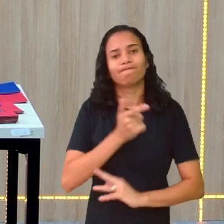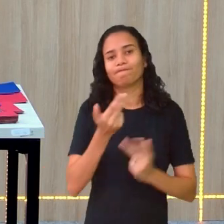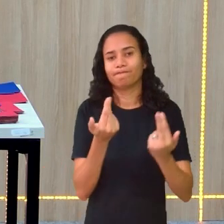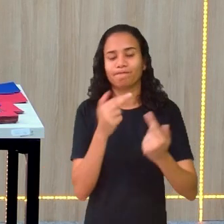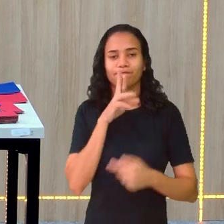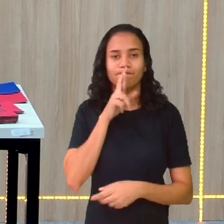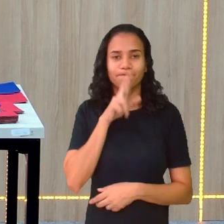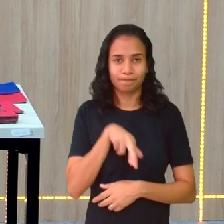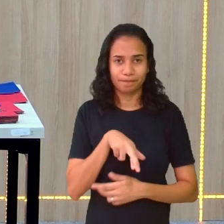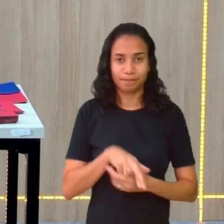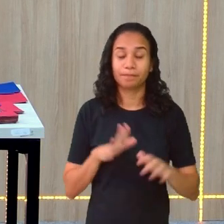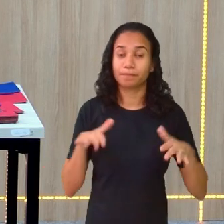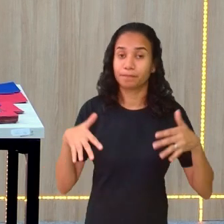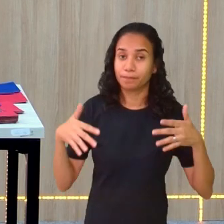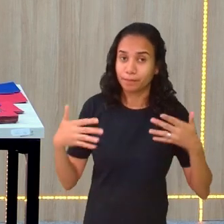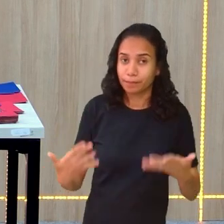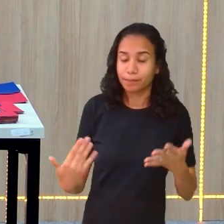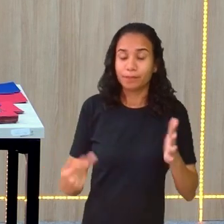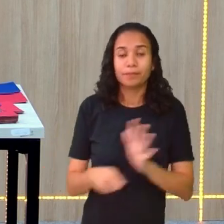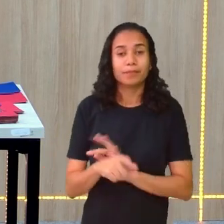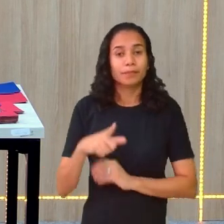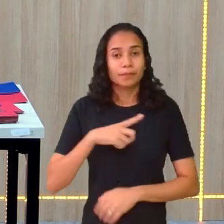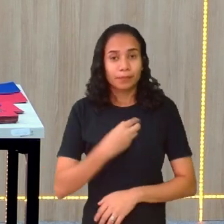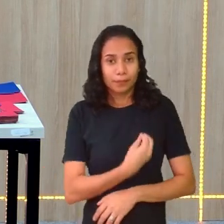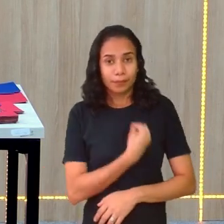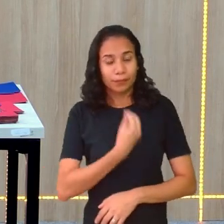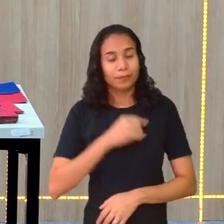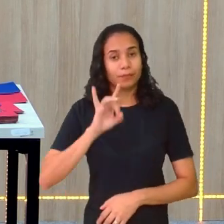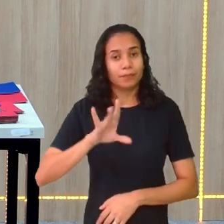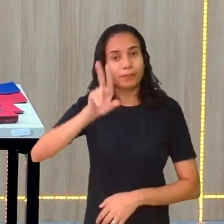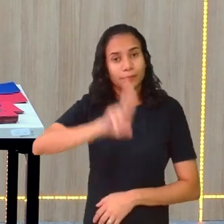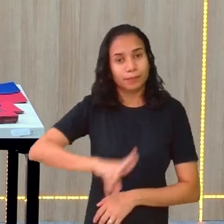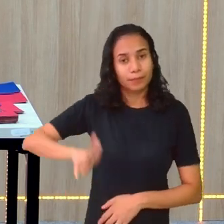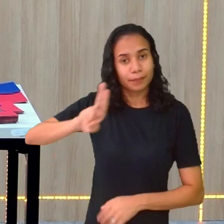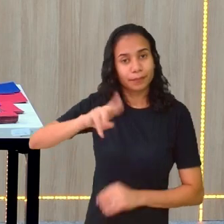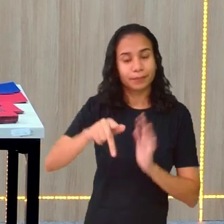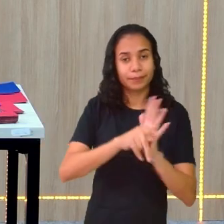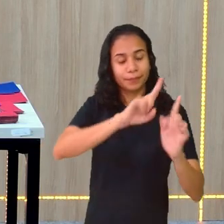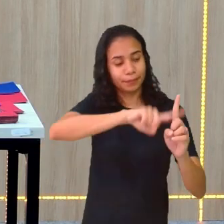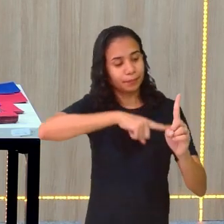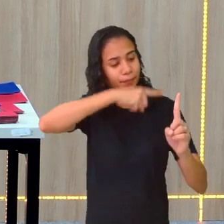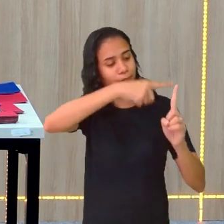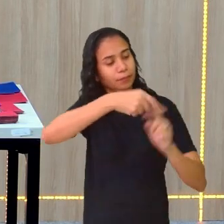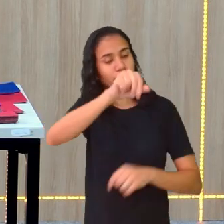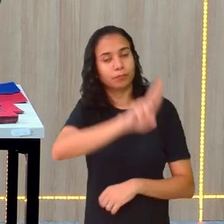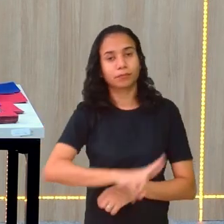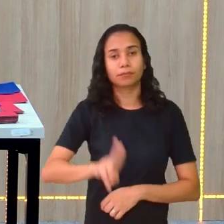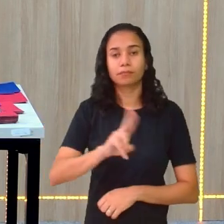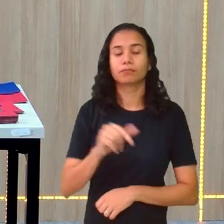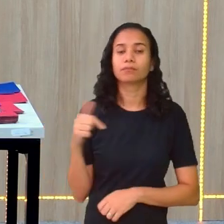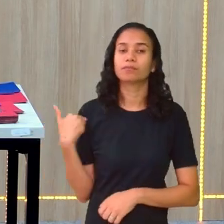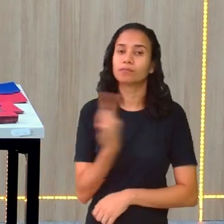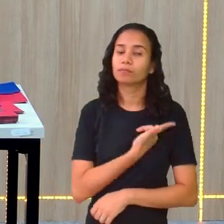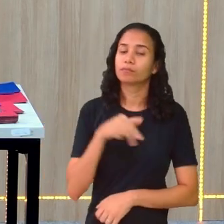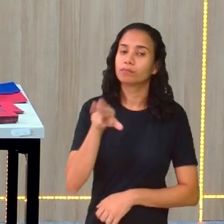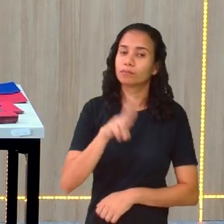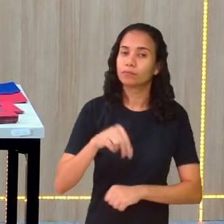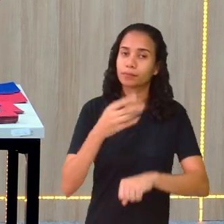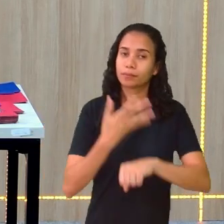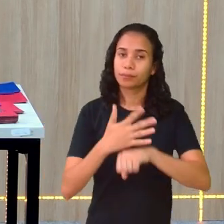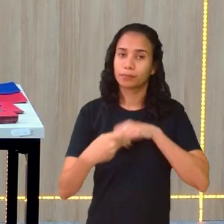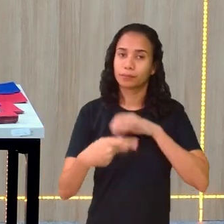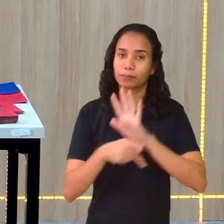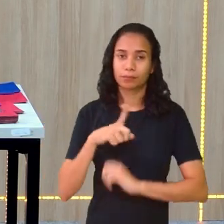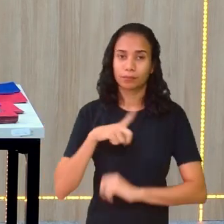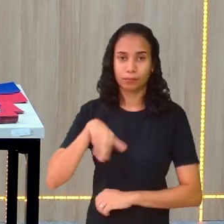coisa. Então, já que só serve para o positivo, então vamos trabalhar da